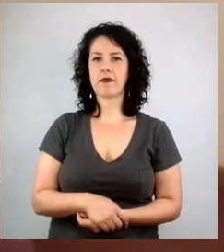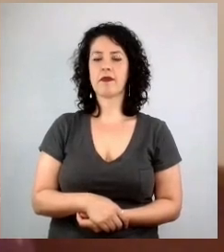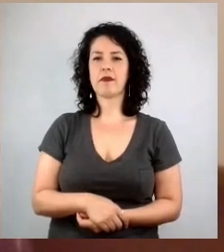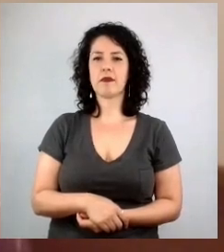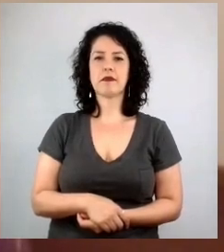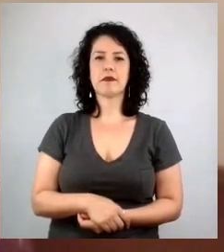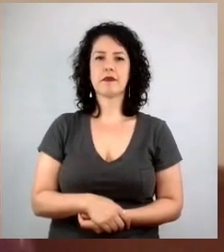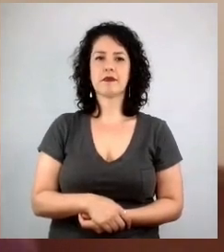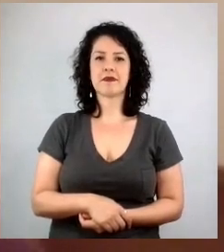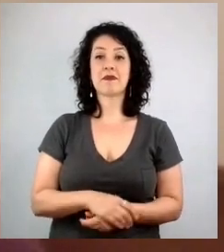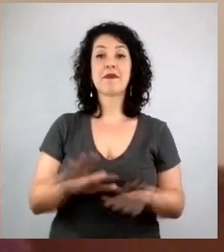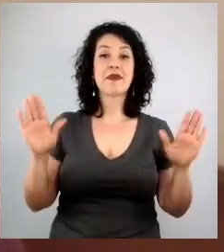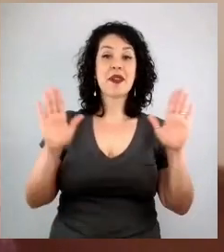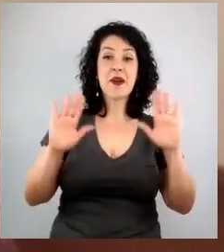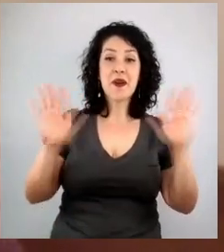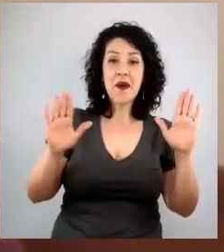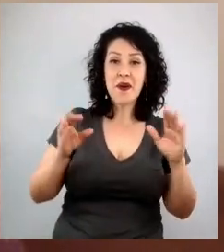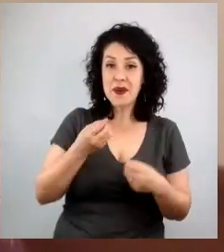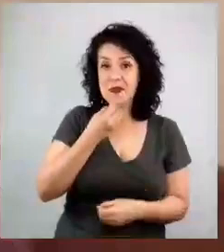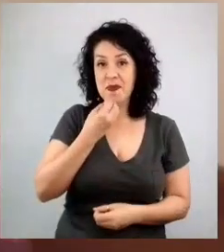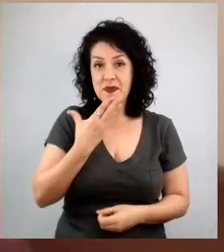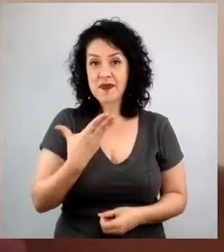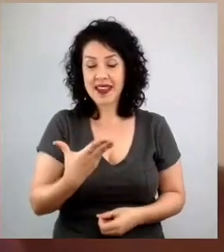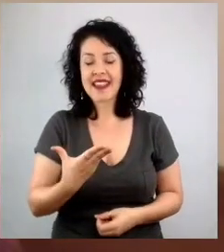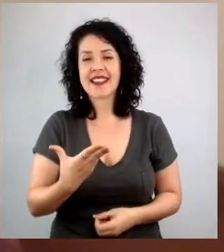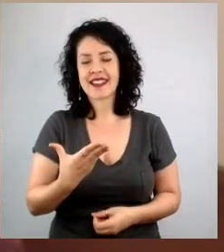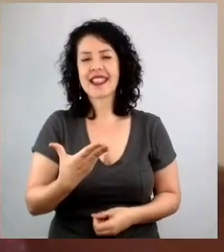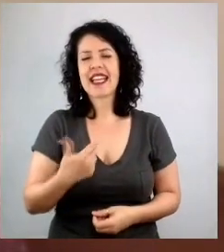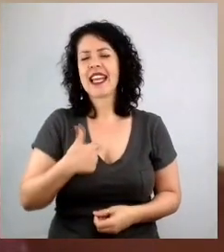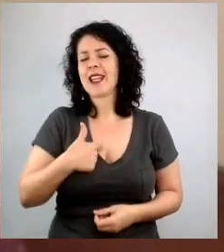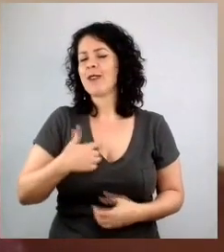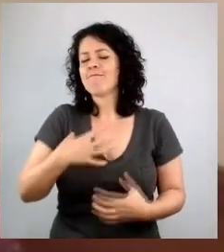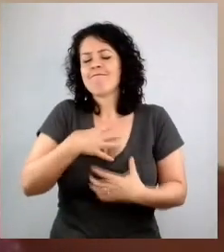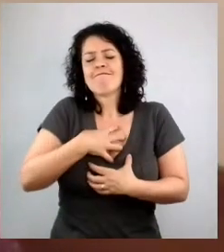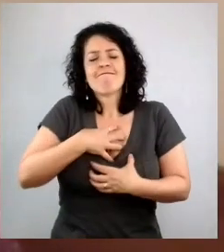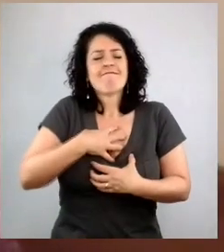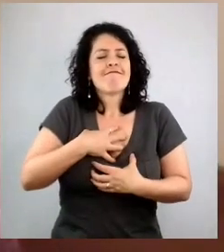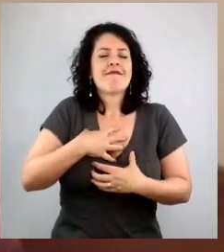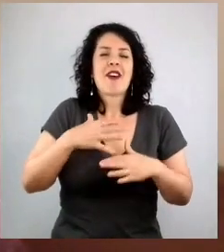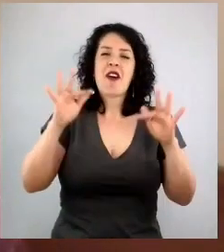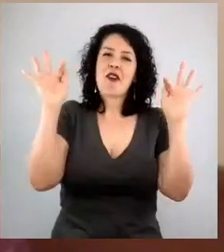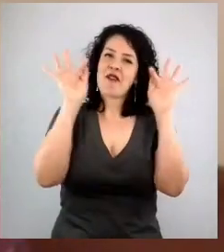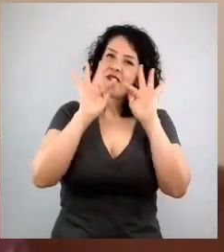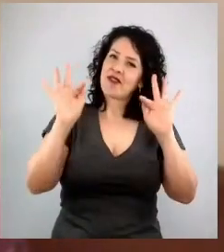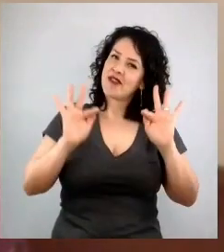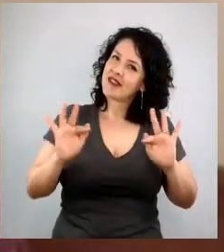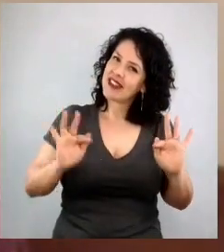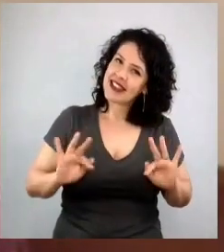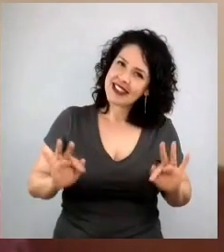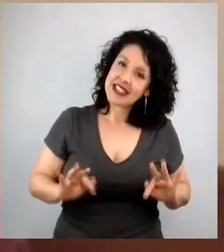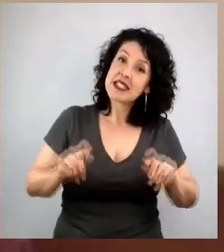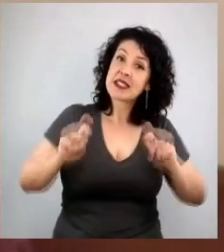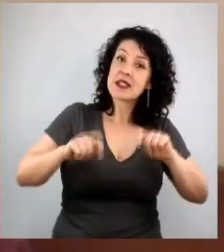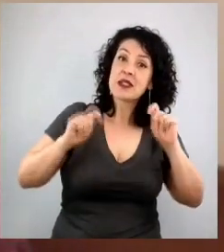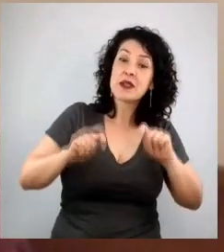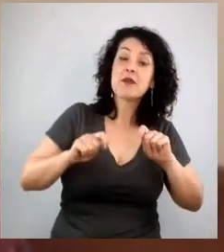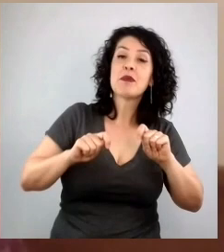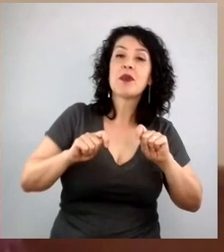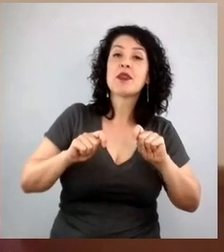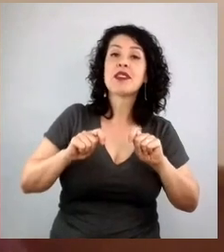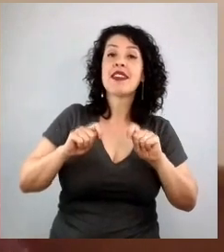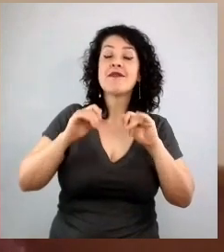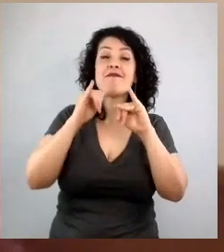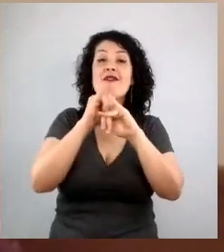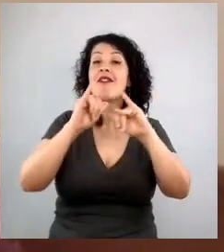Oi, pessoal, tudo bem? Estou muito, muito feliz de estar aqui hoje falando da Marina. Eu conheci a Marina quando eu tinha